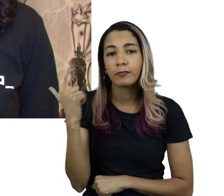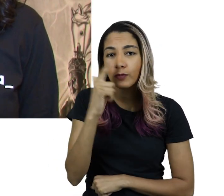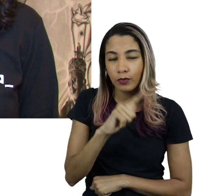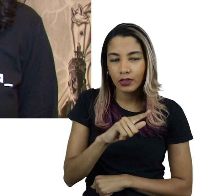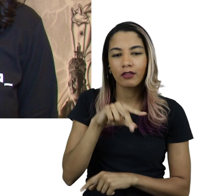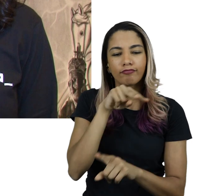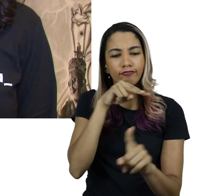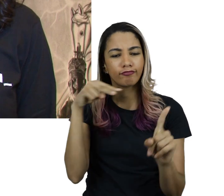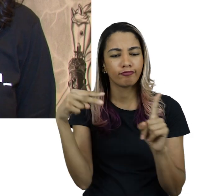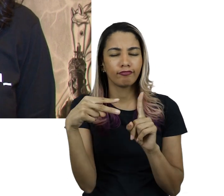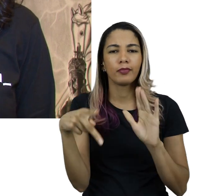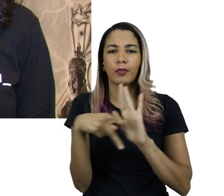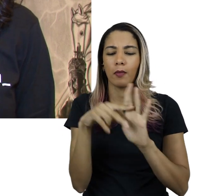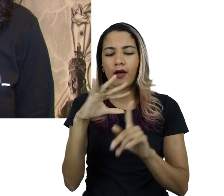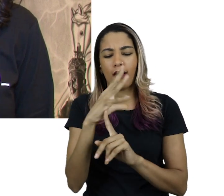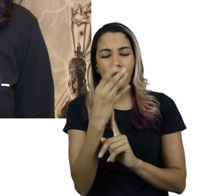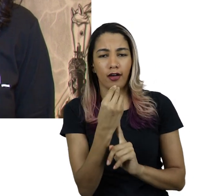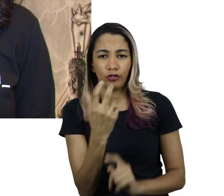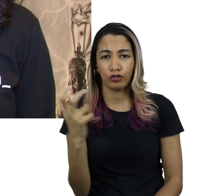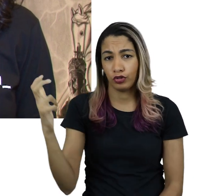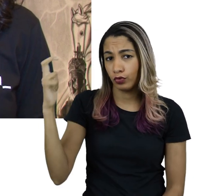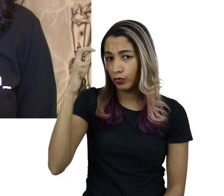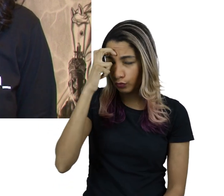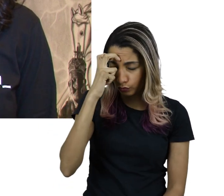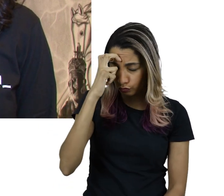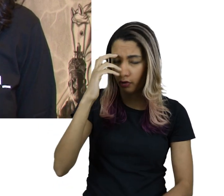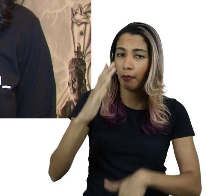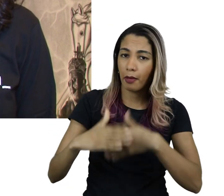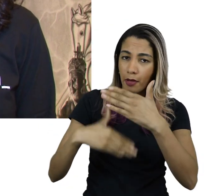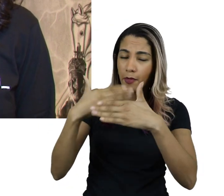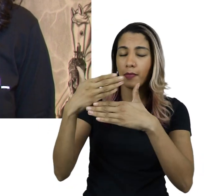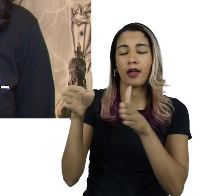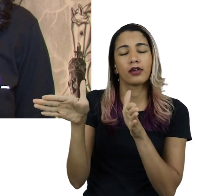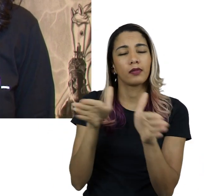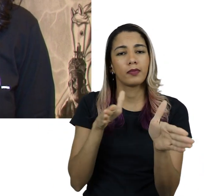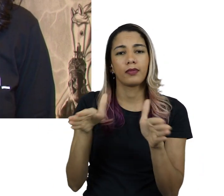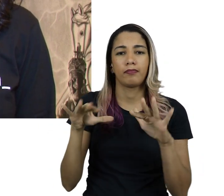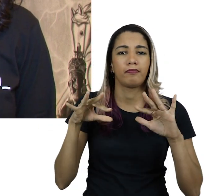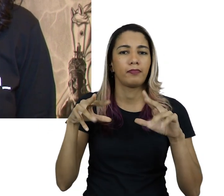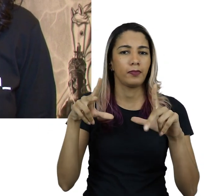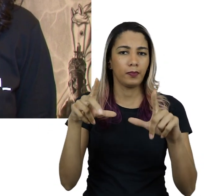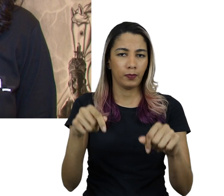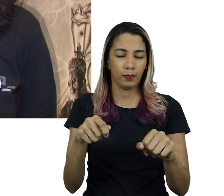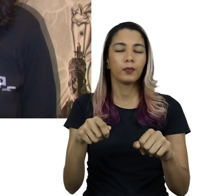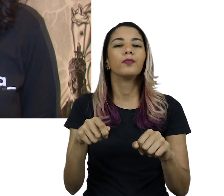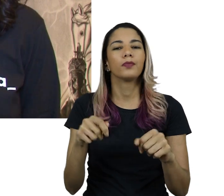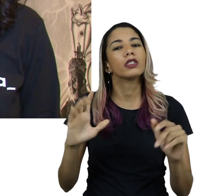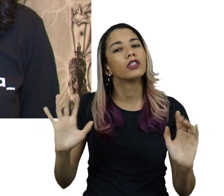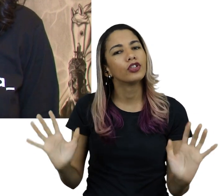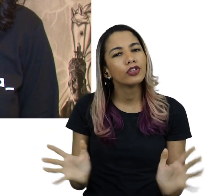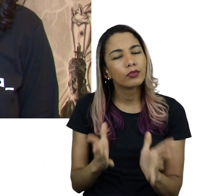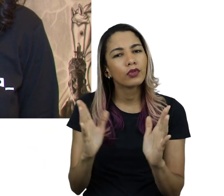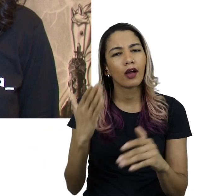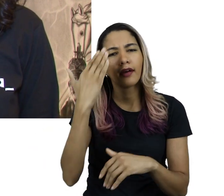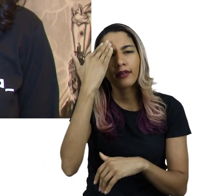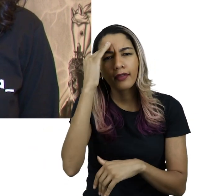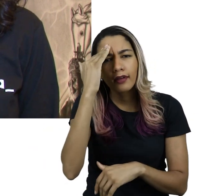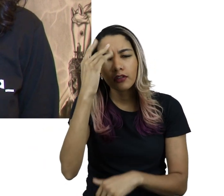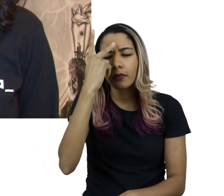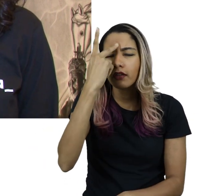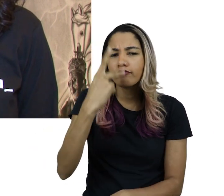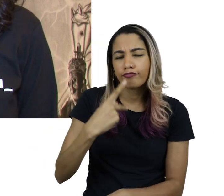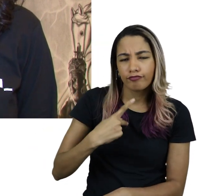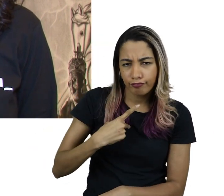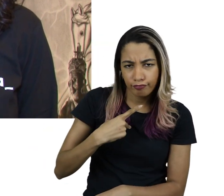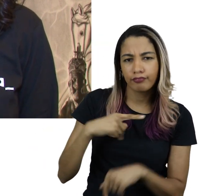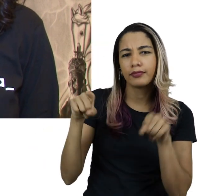ampliar a percepção da arte e da cultura como fenômenos acessíveis a todos, estimular as